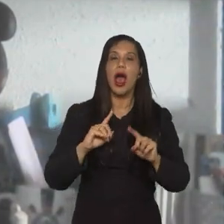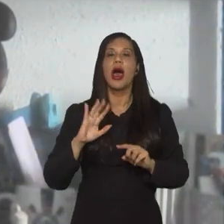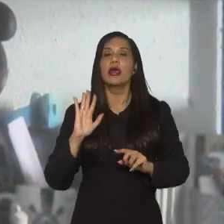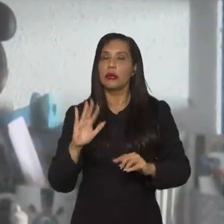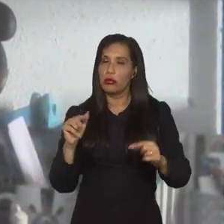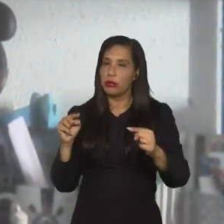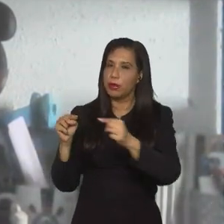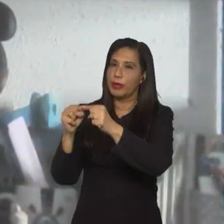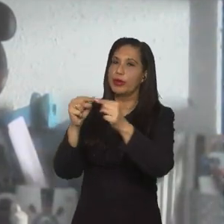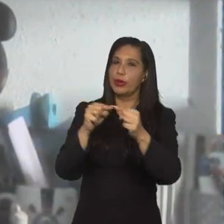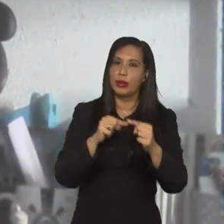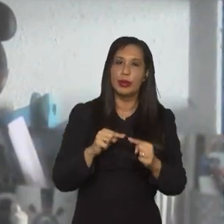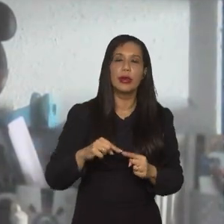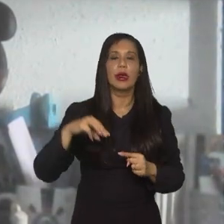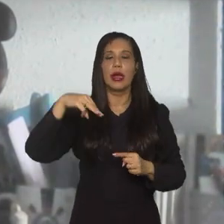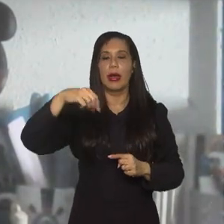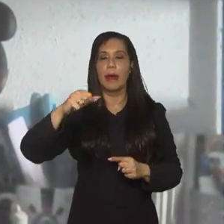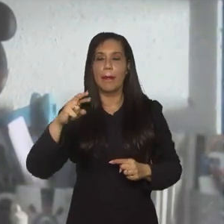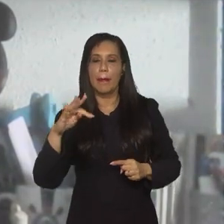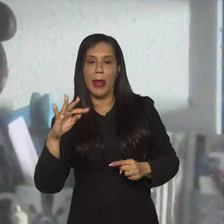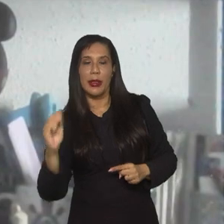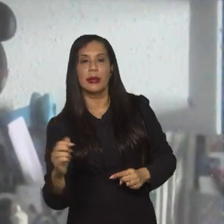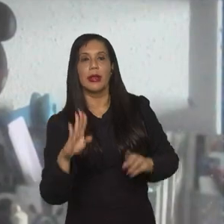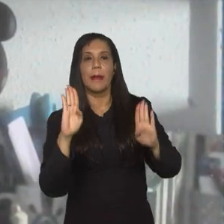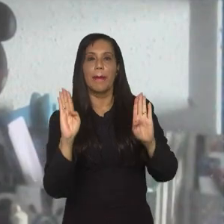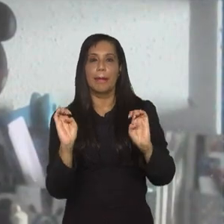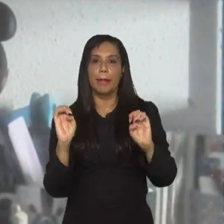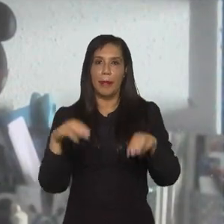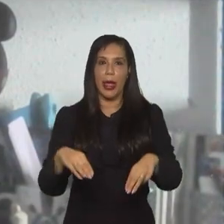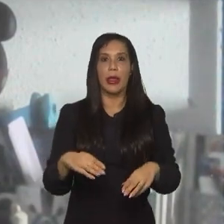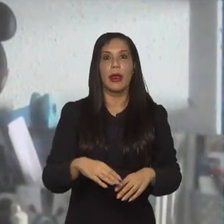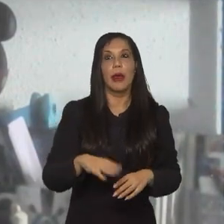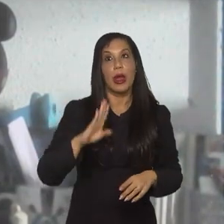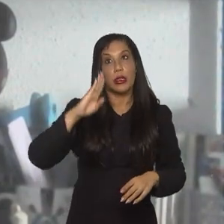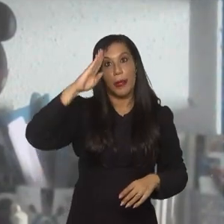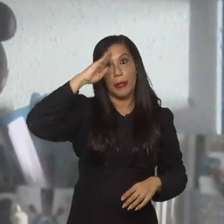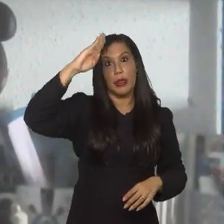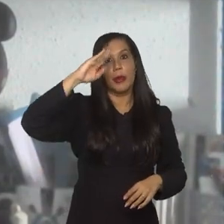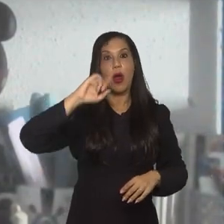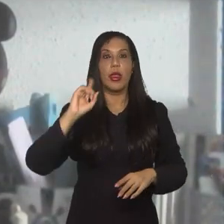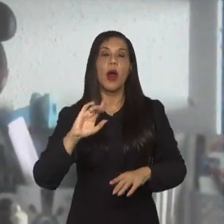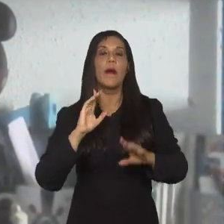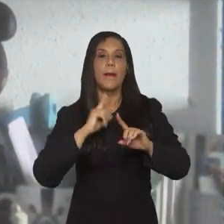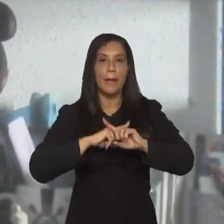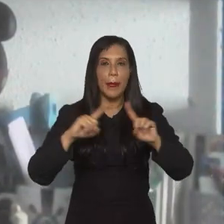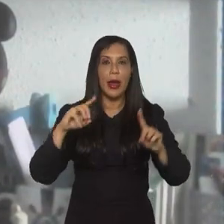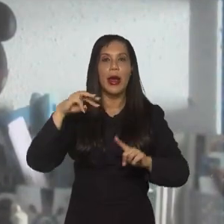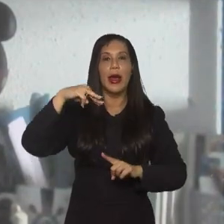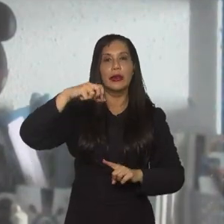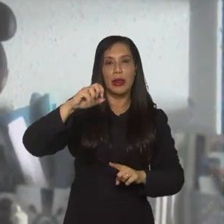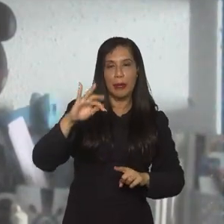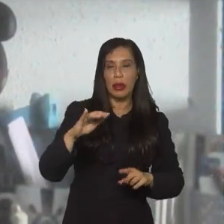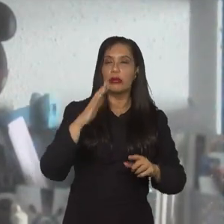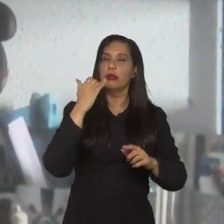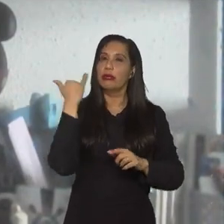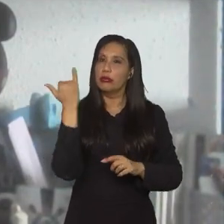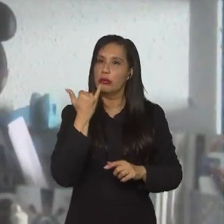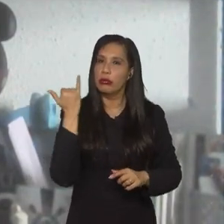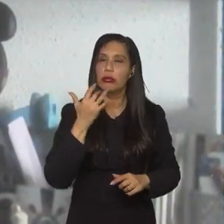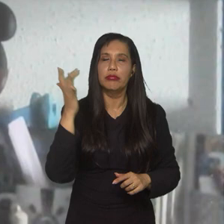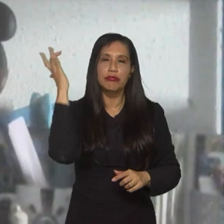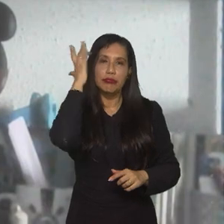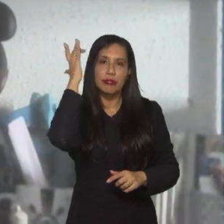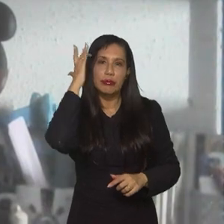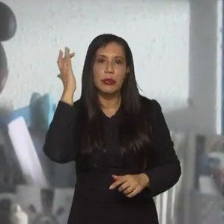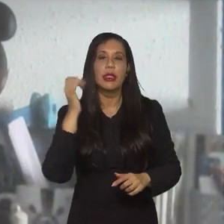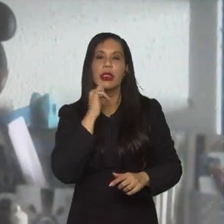encaixaram bem. Então, a Marta chega bem. Eu não acho que ela chegue para ser titular. Mas a Marta, ela tem um brilhantismo muito fora de série, né?